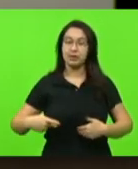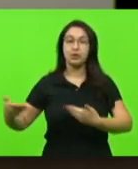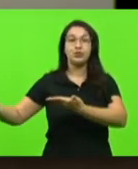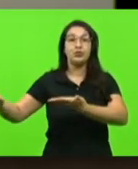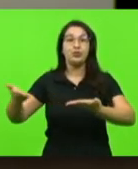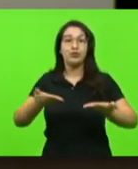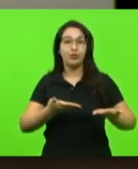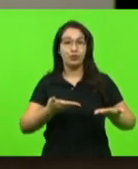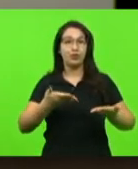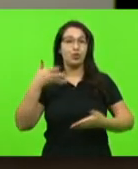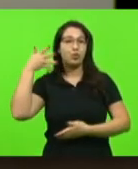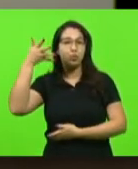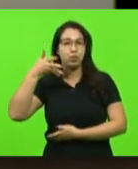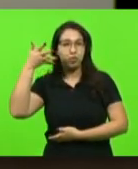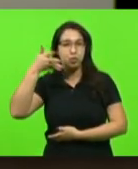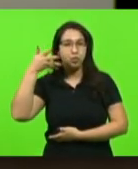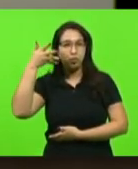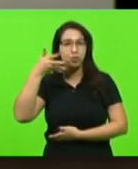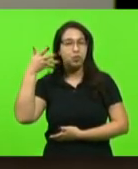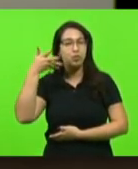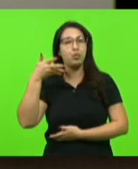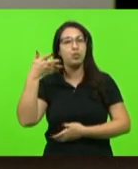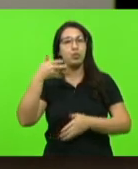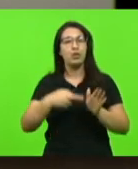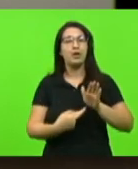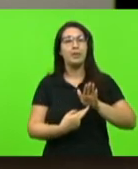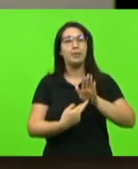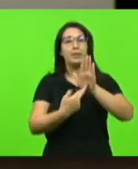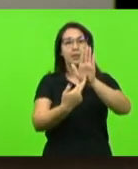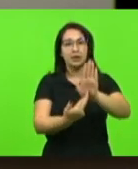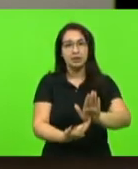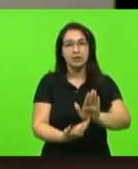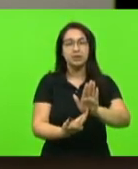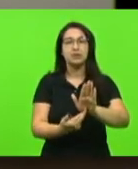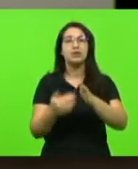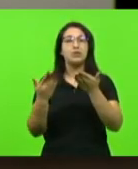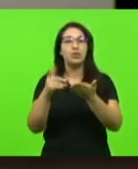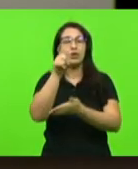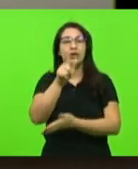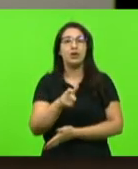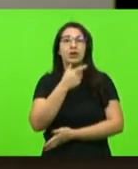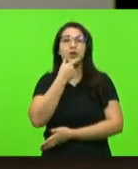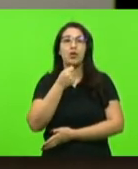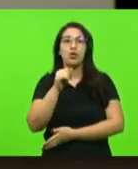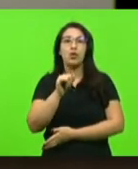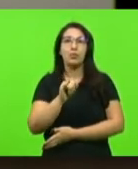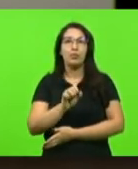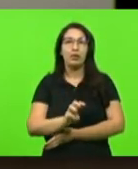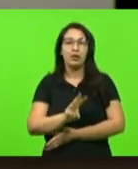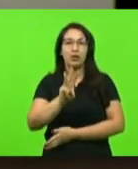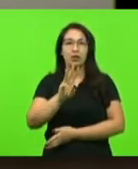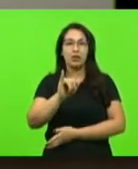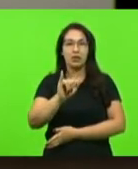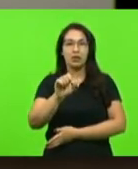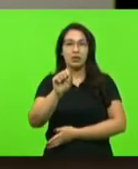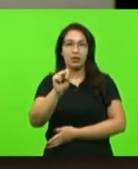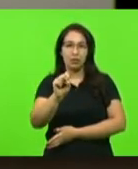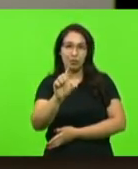fazer uso da palavra, em nome dos homenageados, o senhor Wilston Luiz